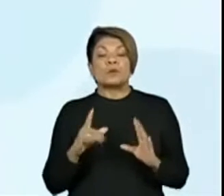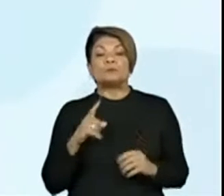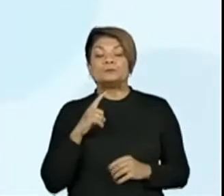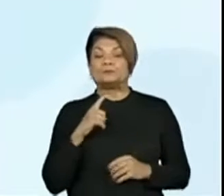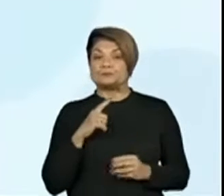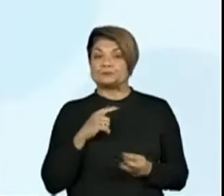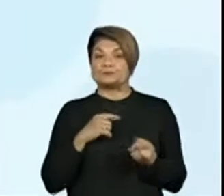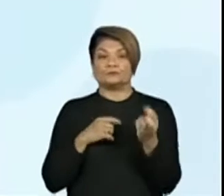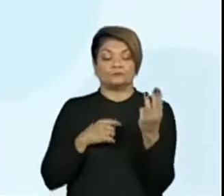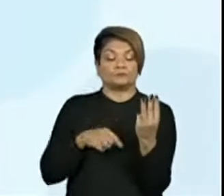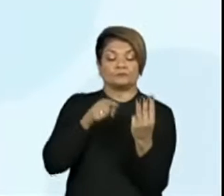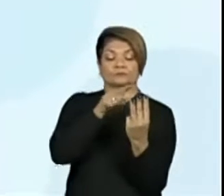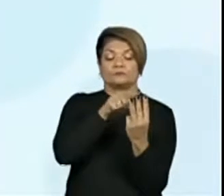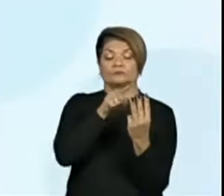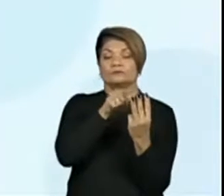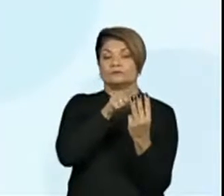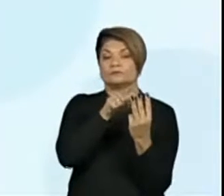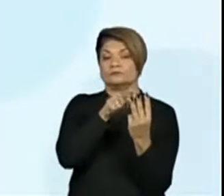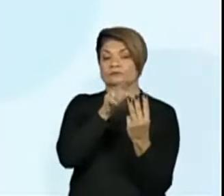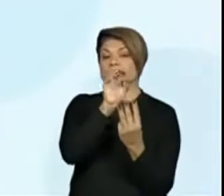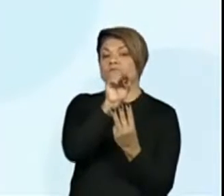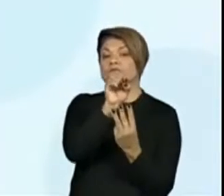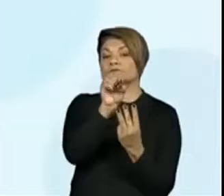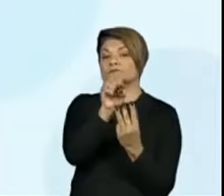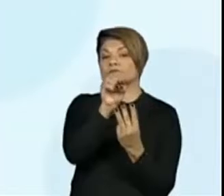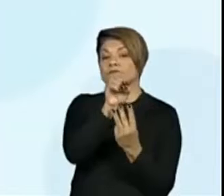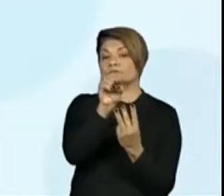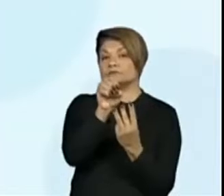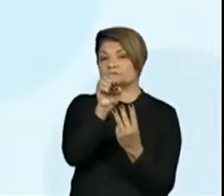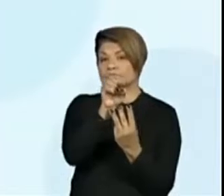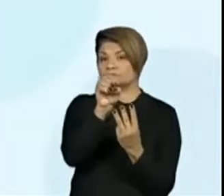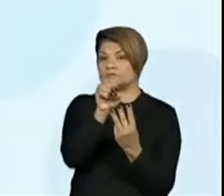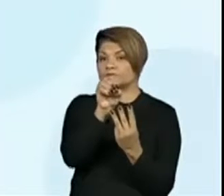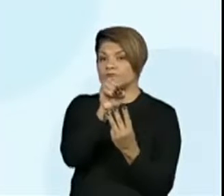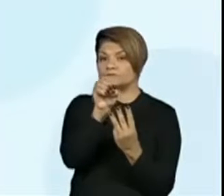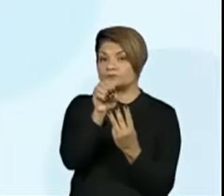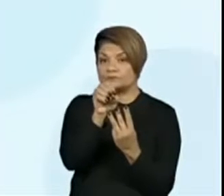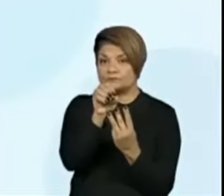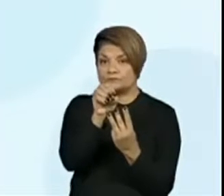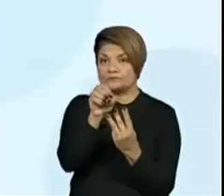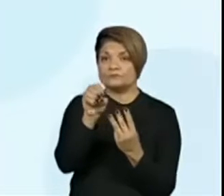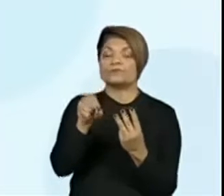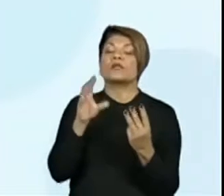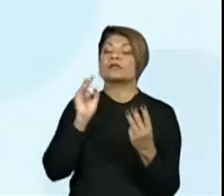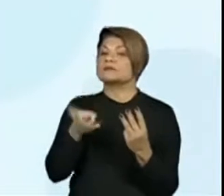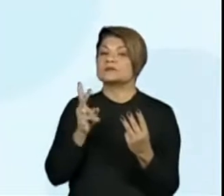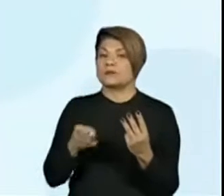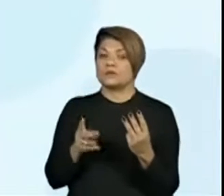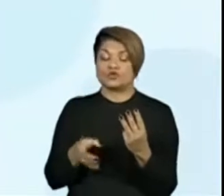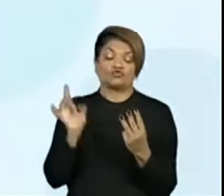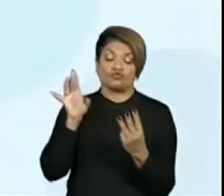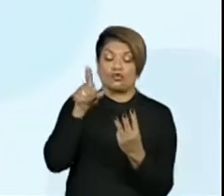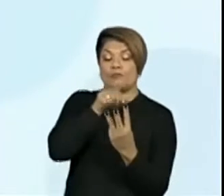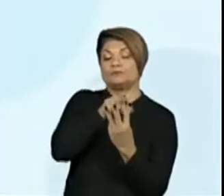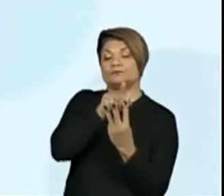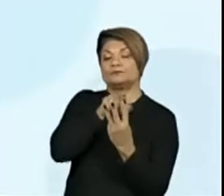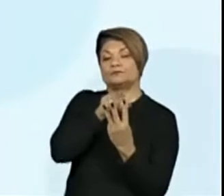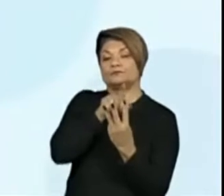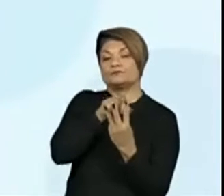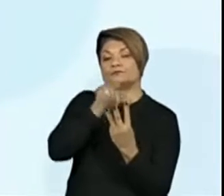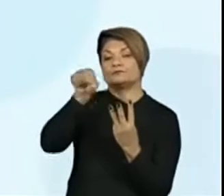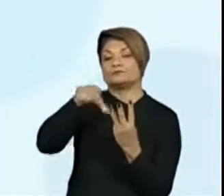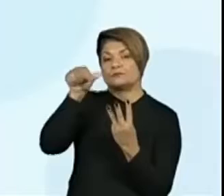dois algarismos aqui finais, eles permanecem sempre o mesmo, não é? Só vai mudar aí o primeiro algarismo.